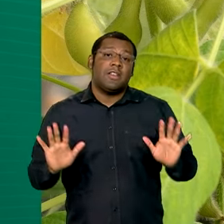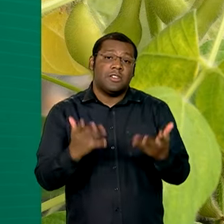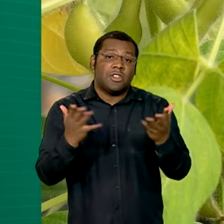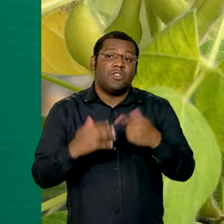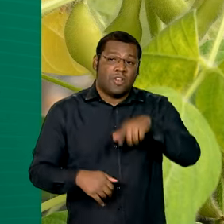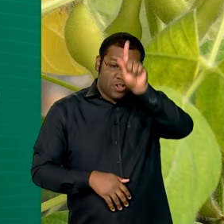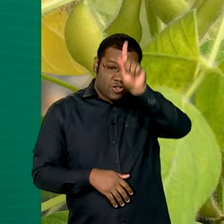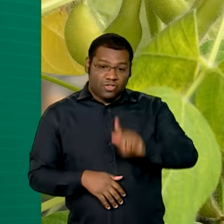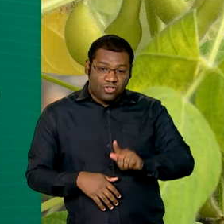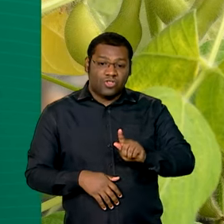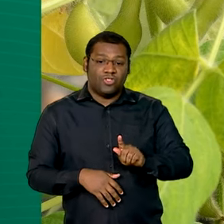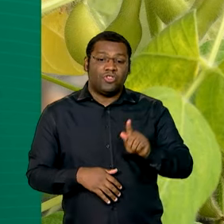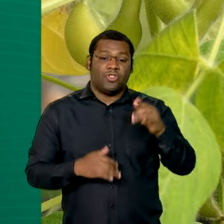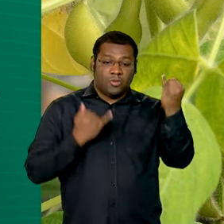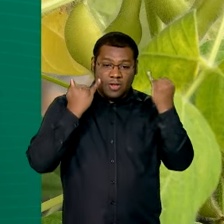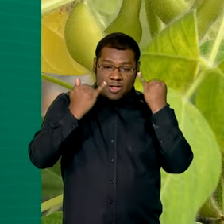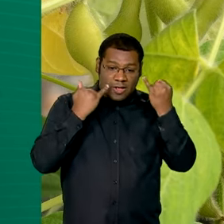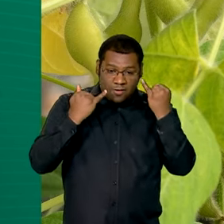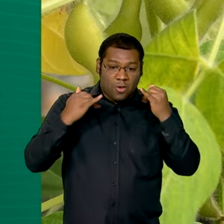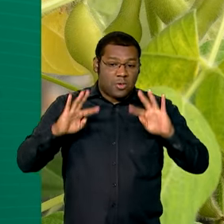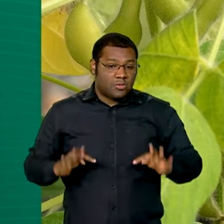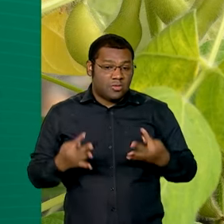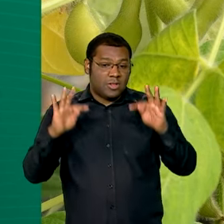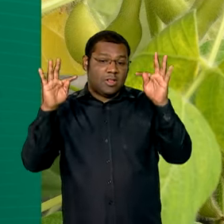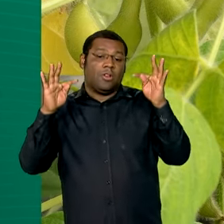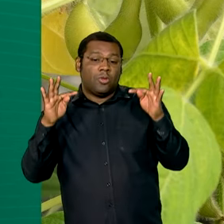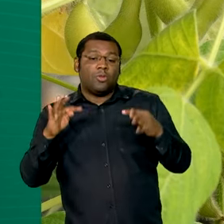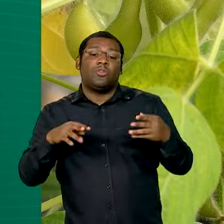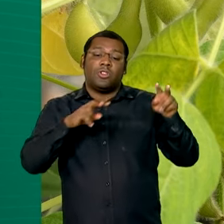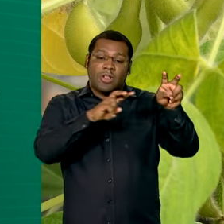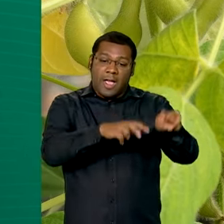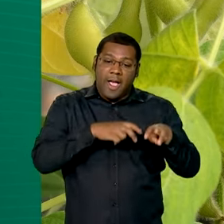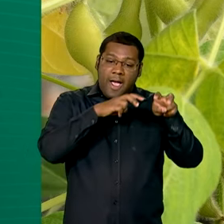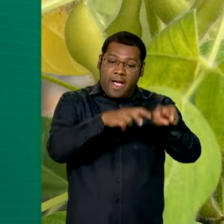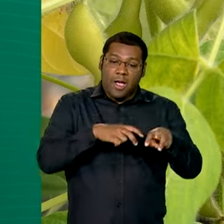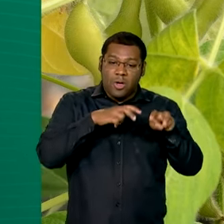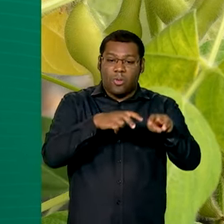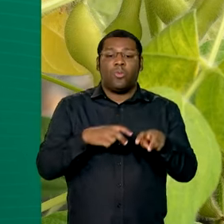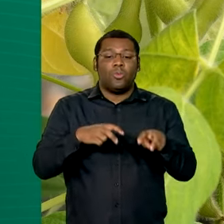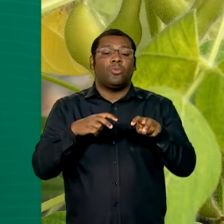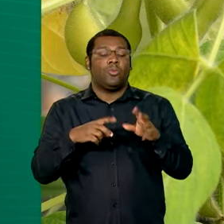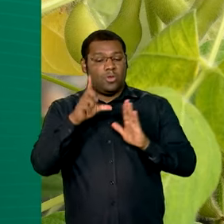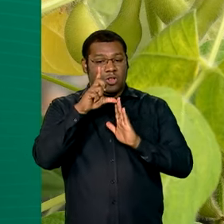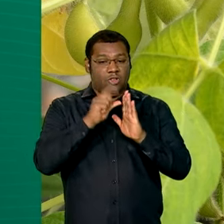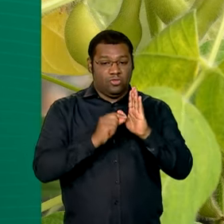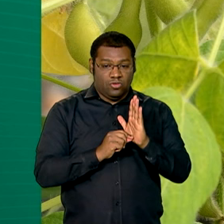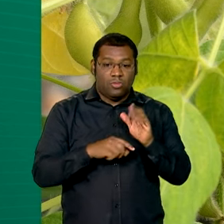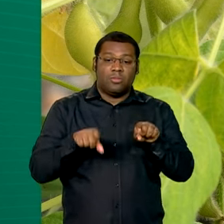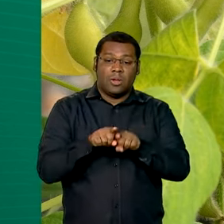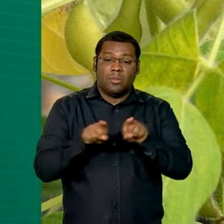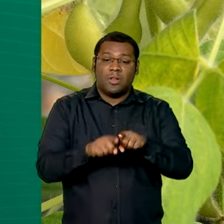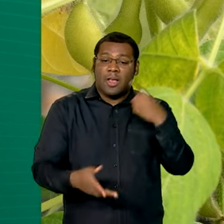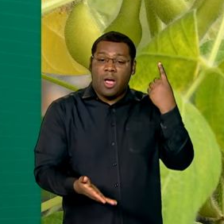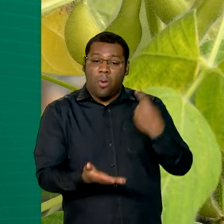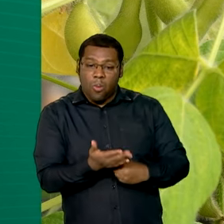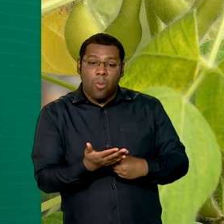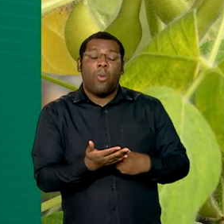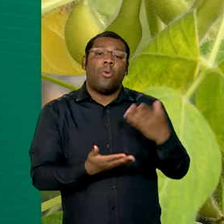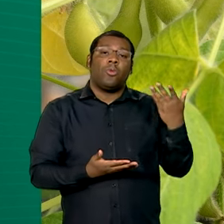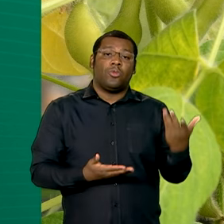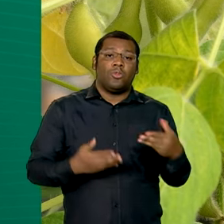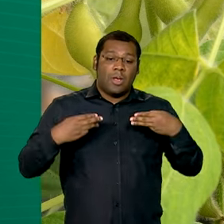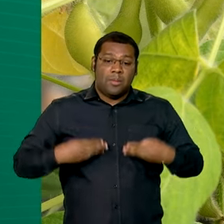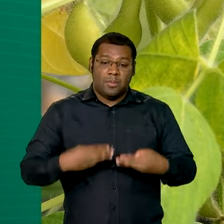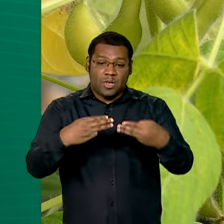gestão com base em dados, inovação e uso da agricultura de precisão e digital e um acordo de cooperação com o